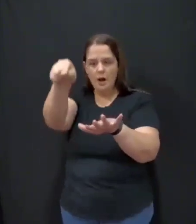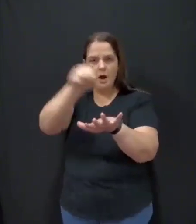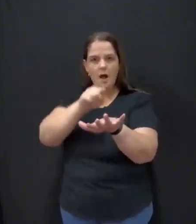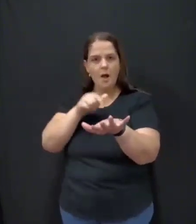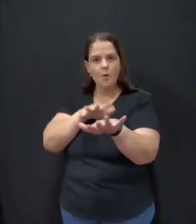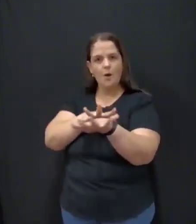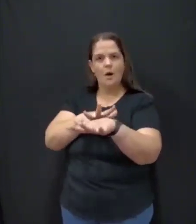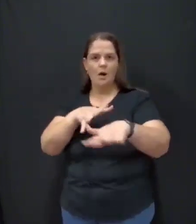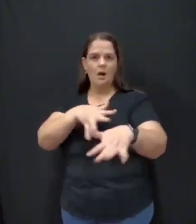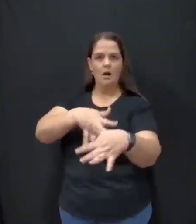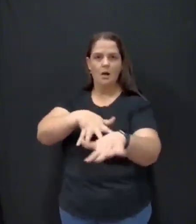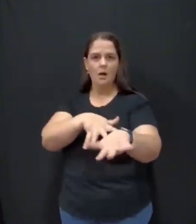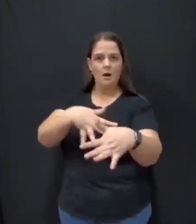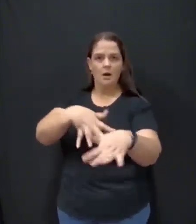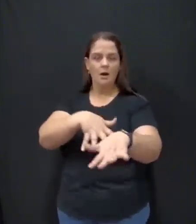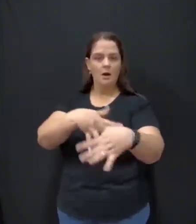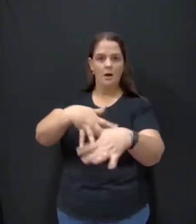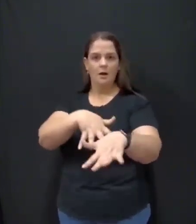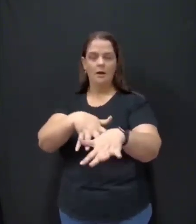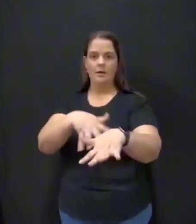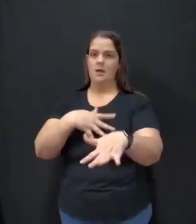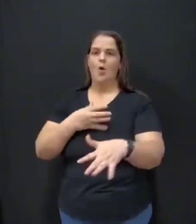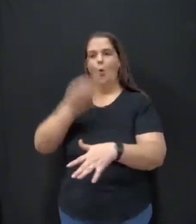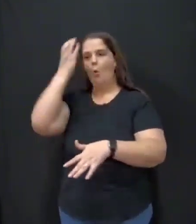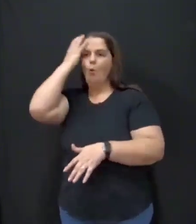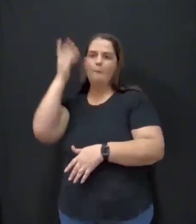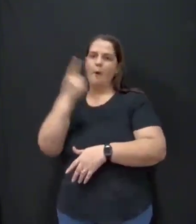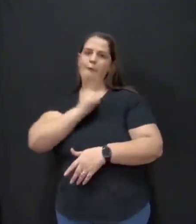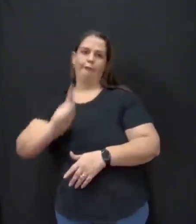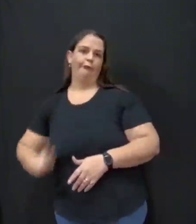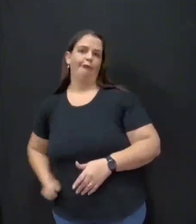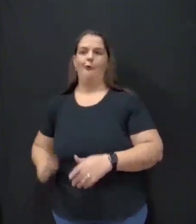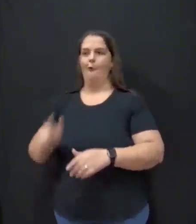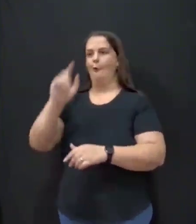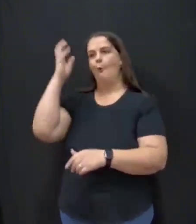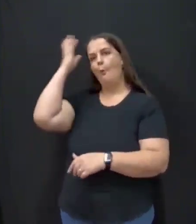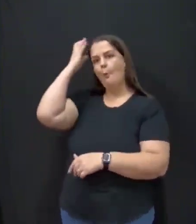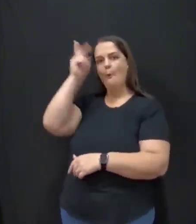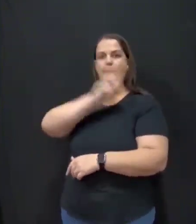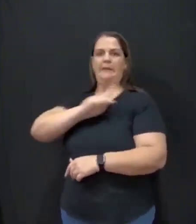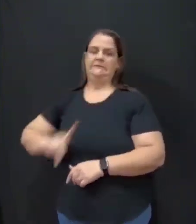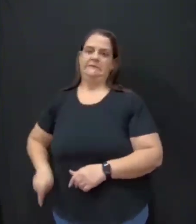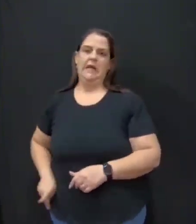República, nem nos governadores, nem do prefeito daqueles municípios.